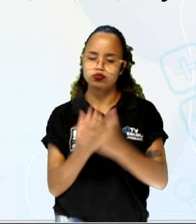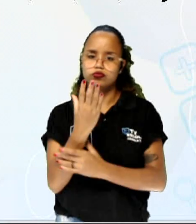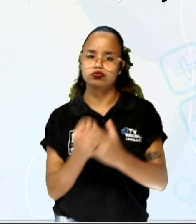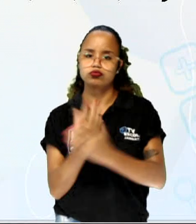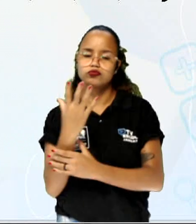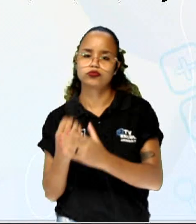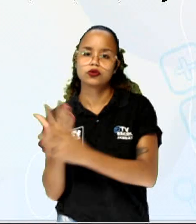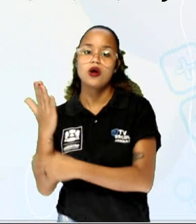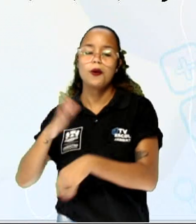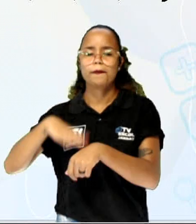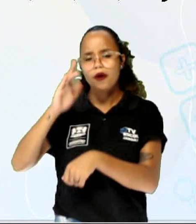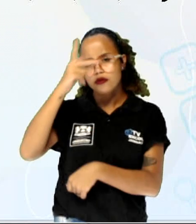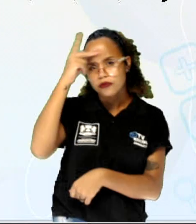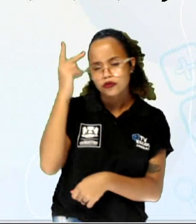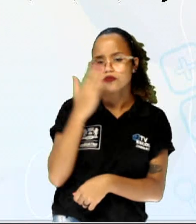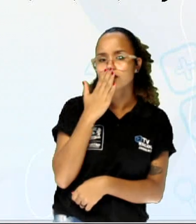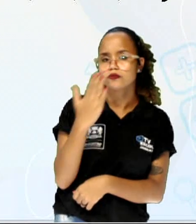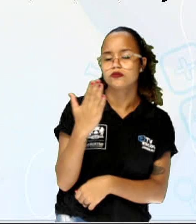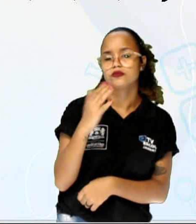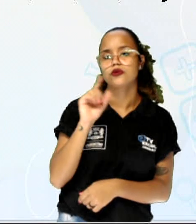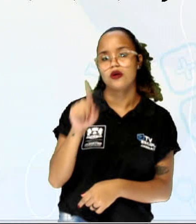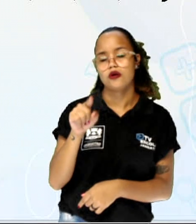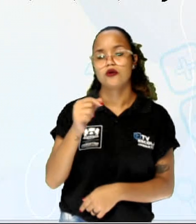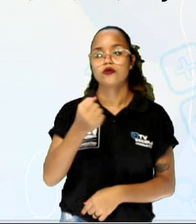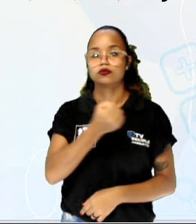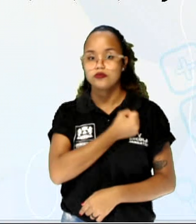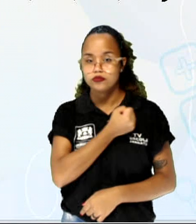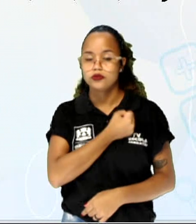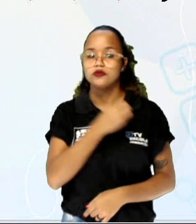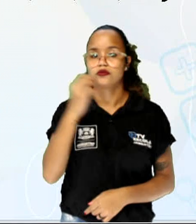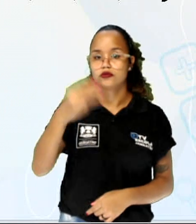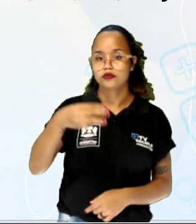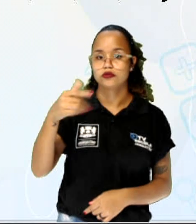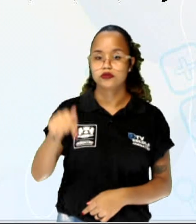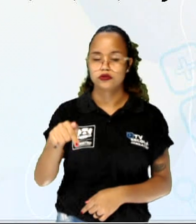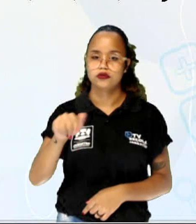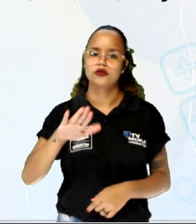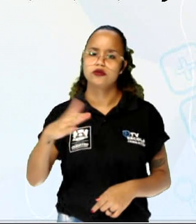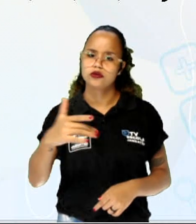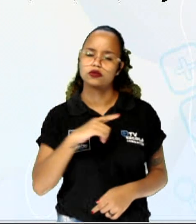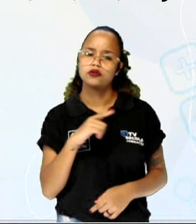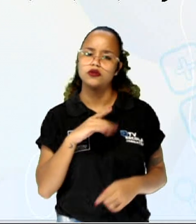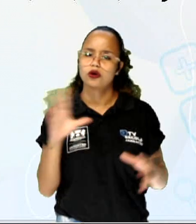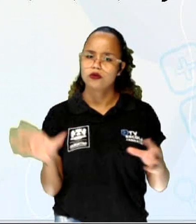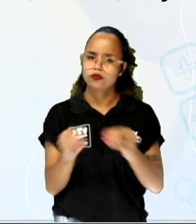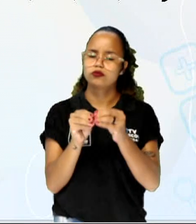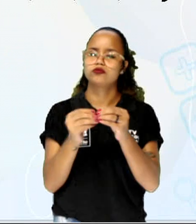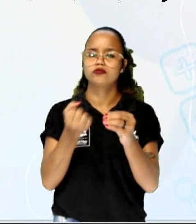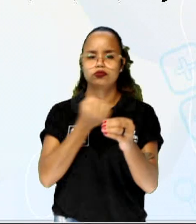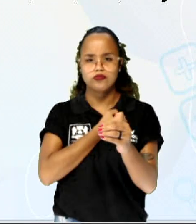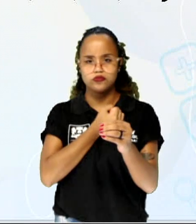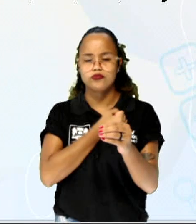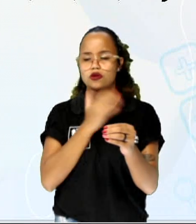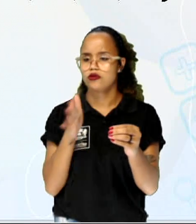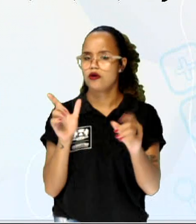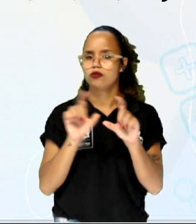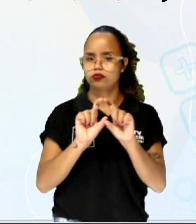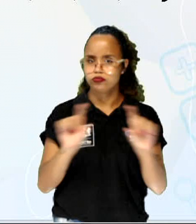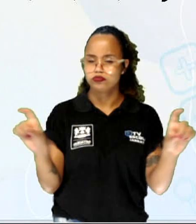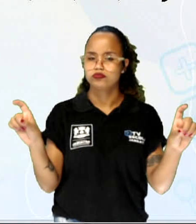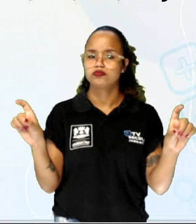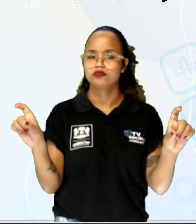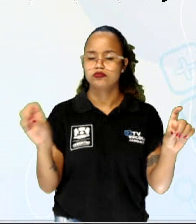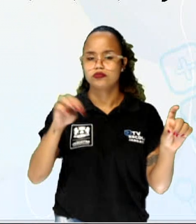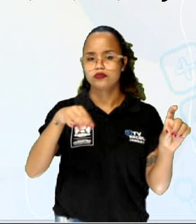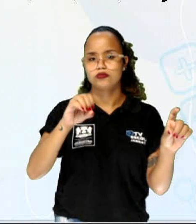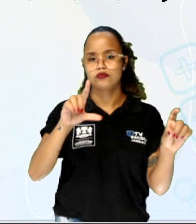que mais pessoas pediram, né? Ou seja, o sapato 37. Então quando a gente tem um conjunto numérico, como tem esse conjunto aí. A moda,